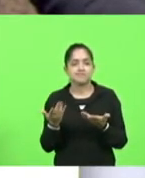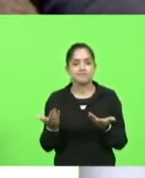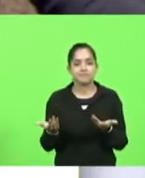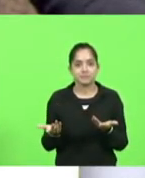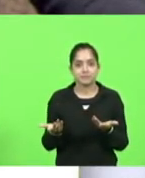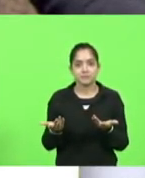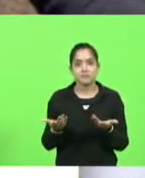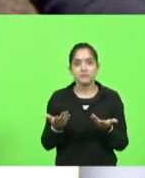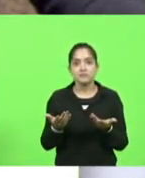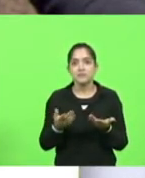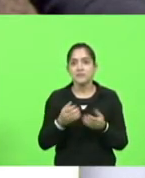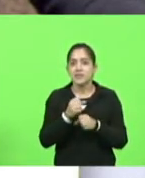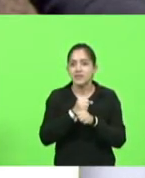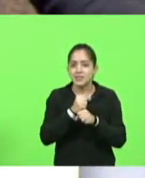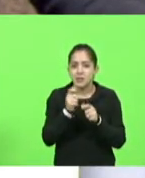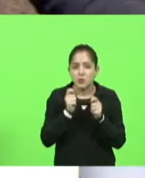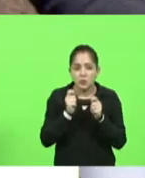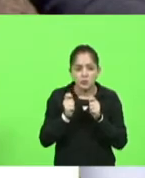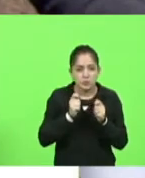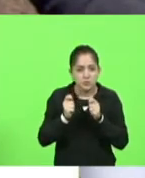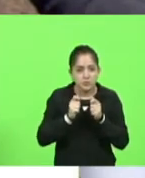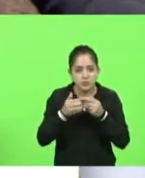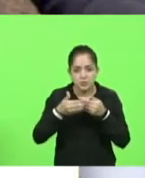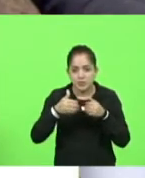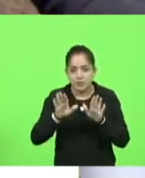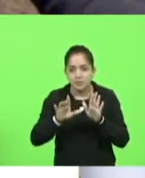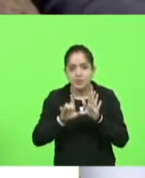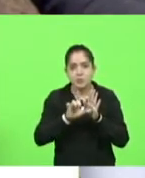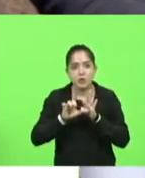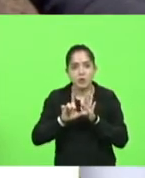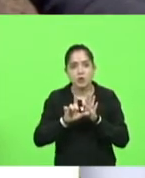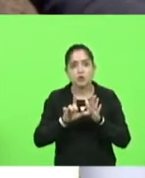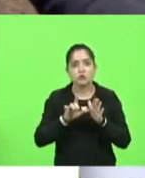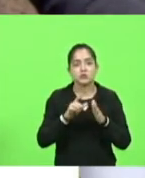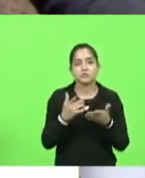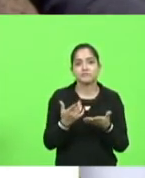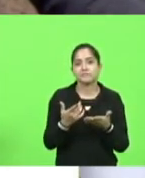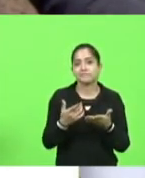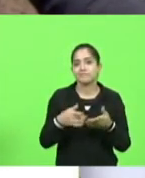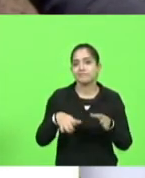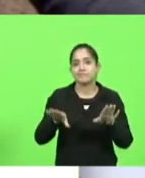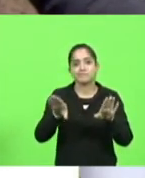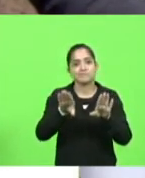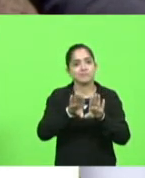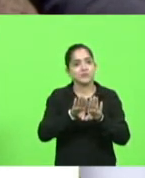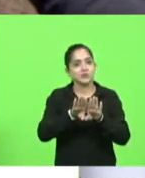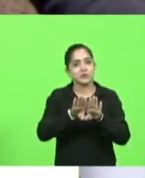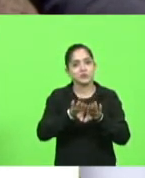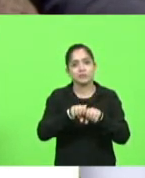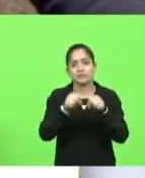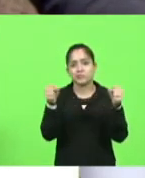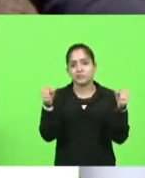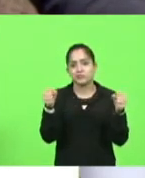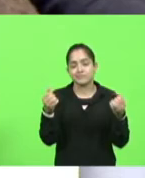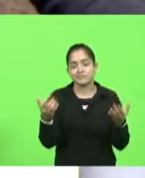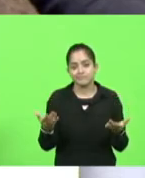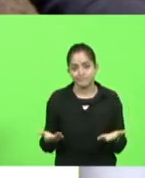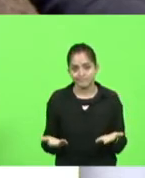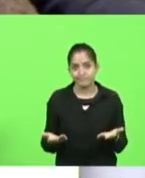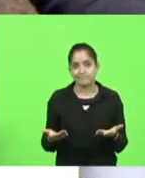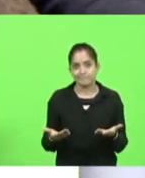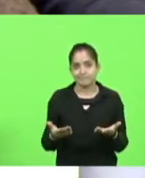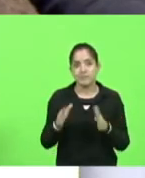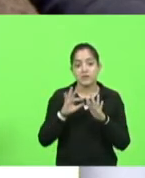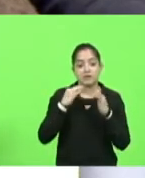economizou anos para abrir o seu negócio e em um ano um ano e meio essa riqueza toda foi destruída e a história de uma